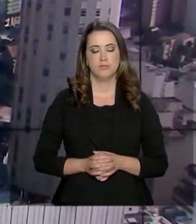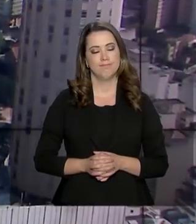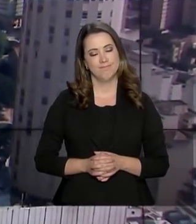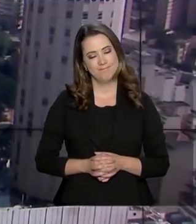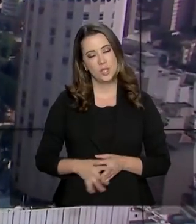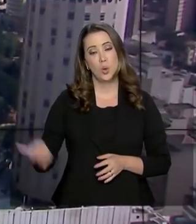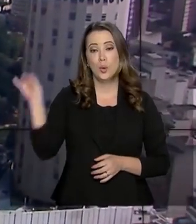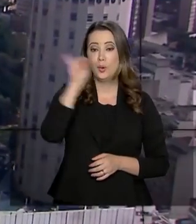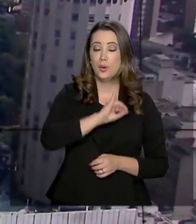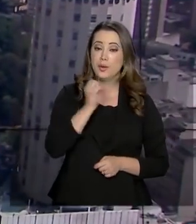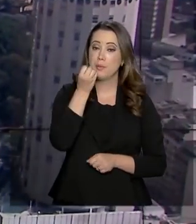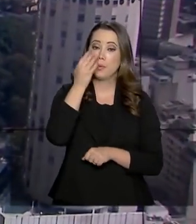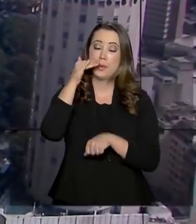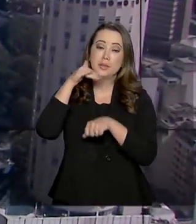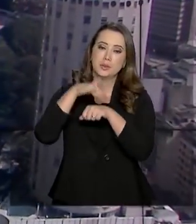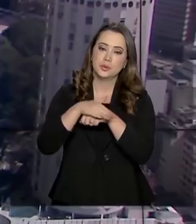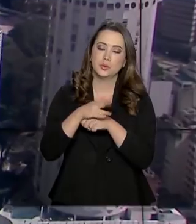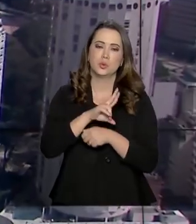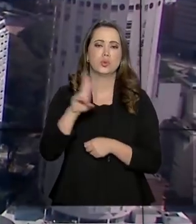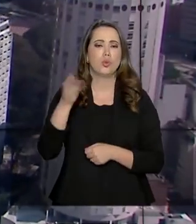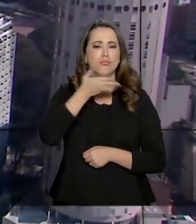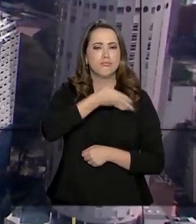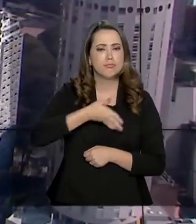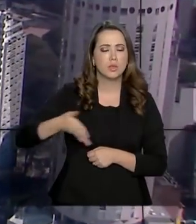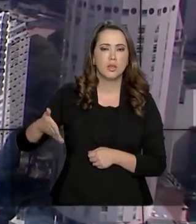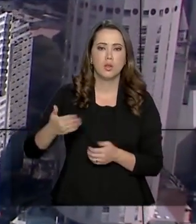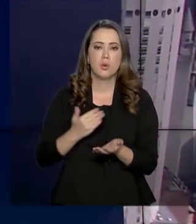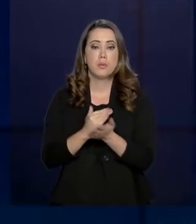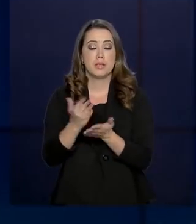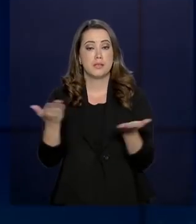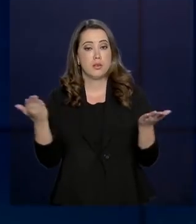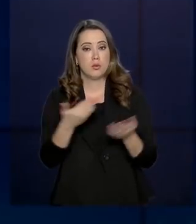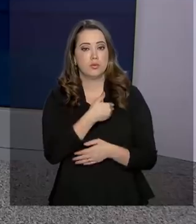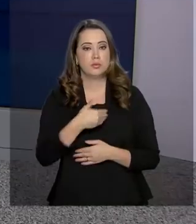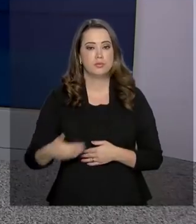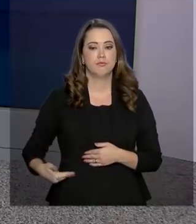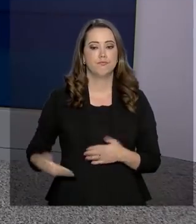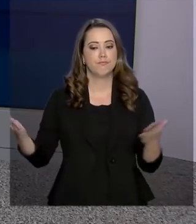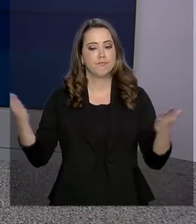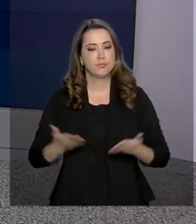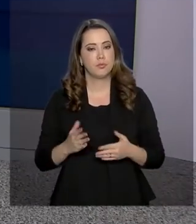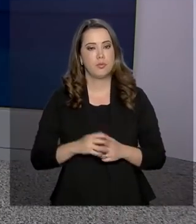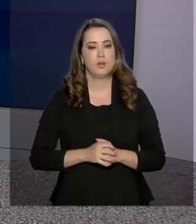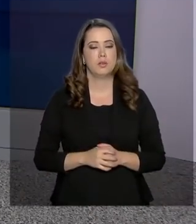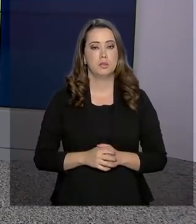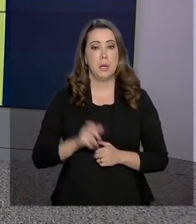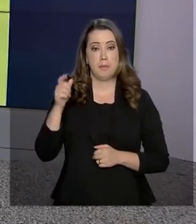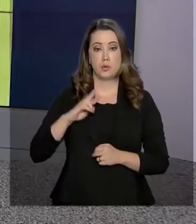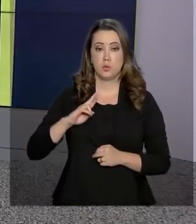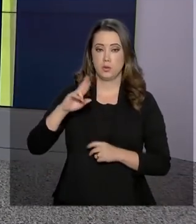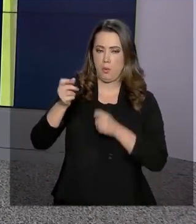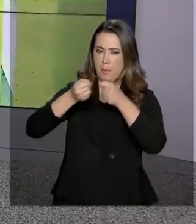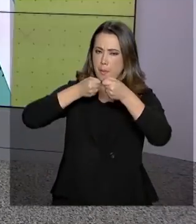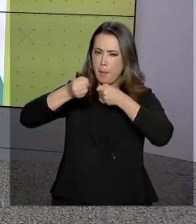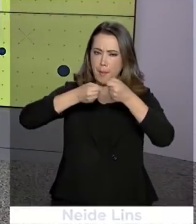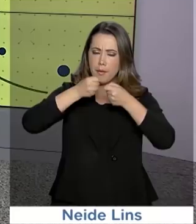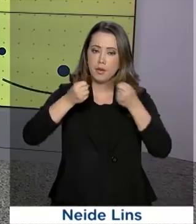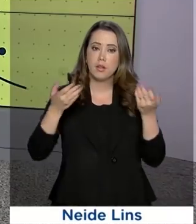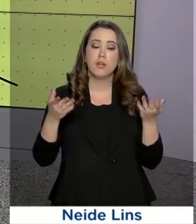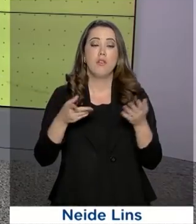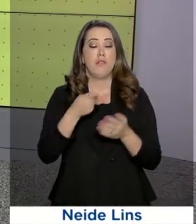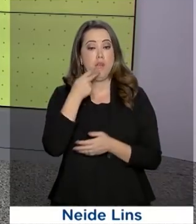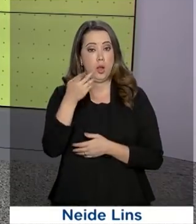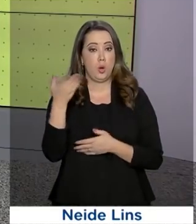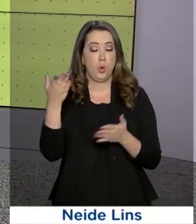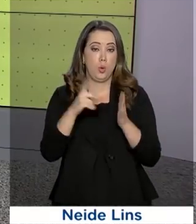Olá, boa noite. Eu sou Roberto Camargo e está no ar o Governo Agora. O porta-voz da Presidência da República falou agora